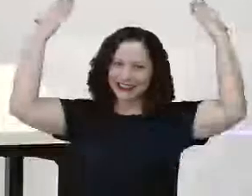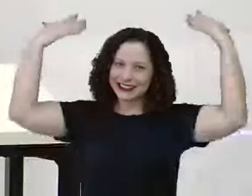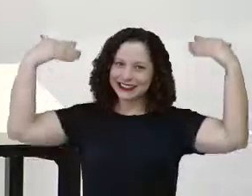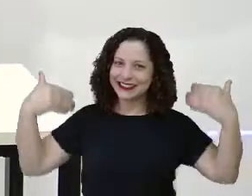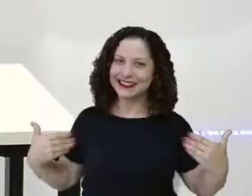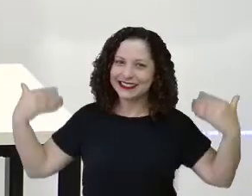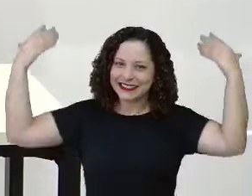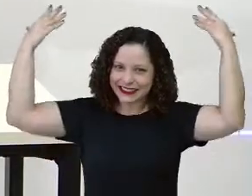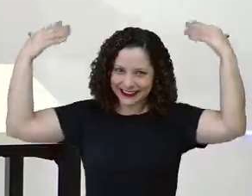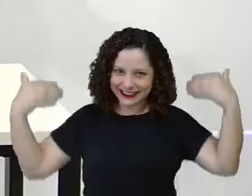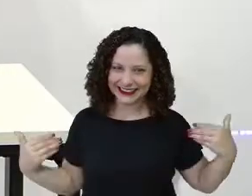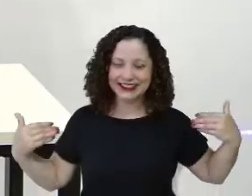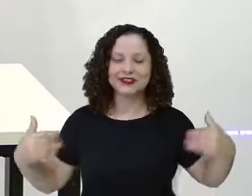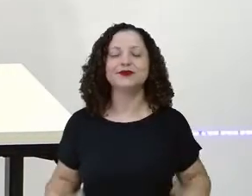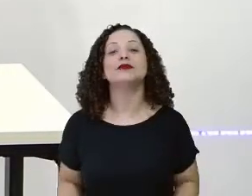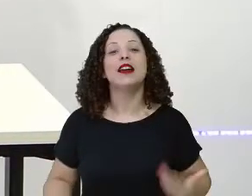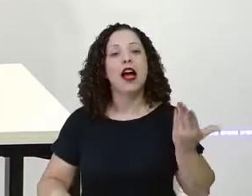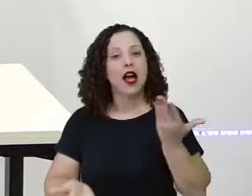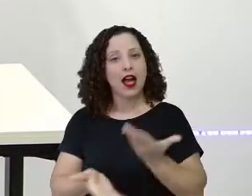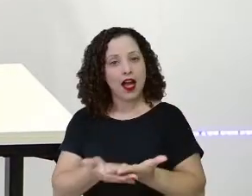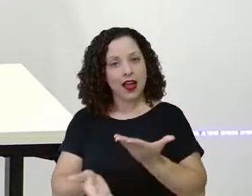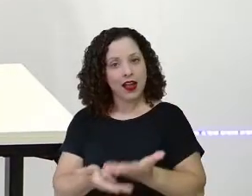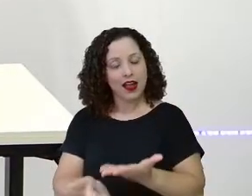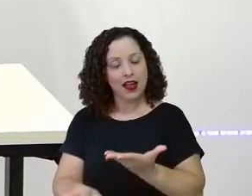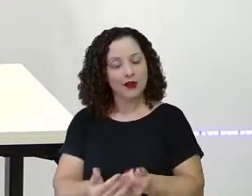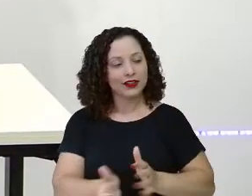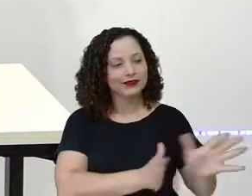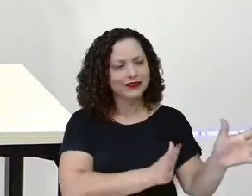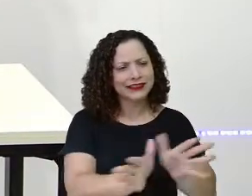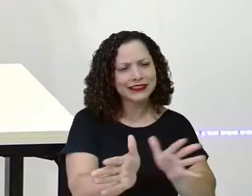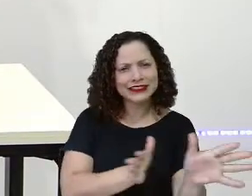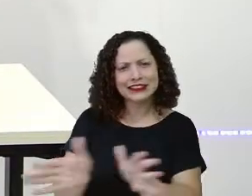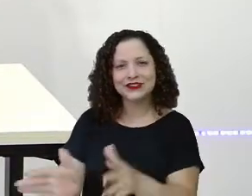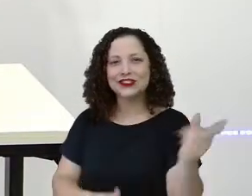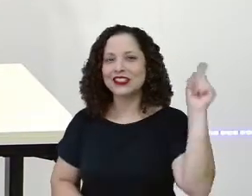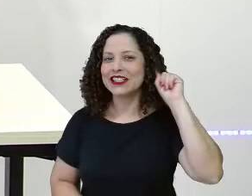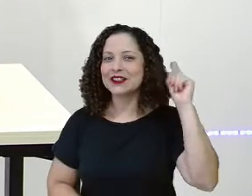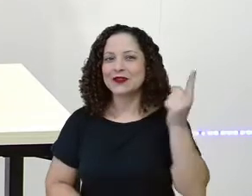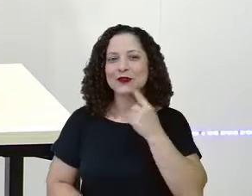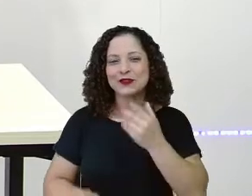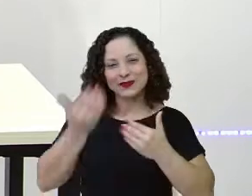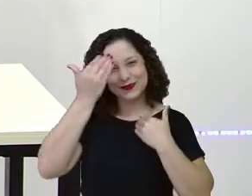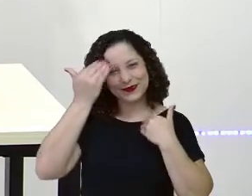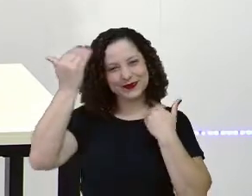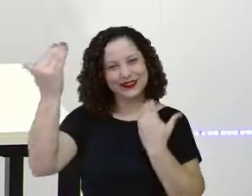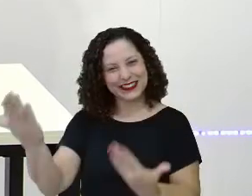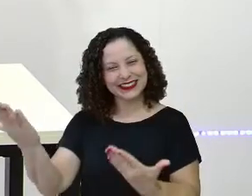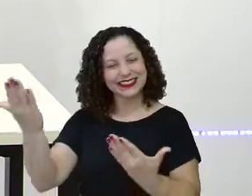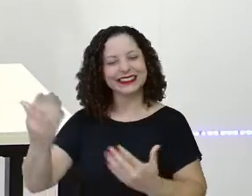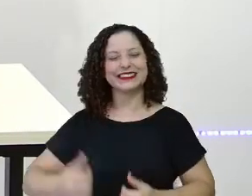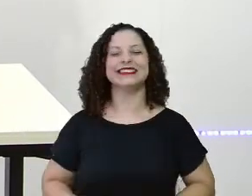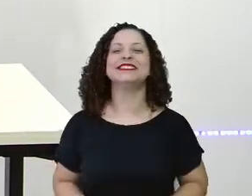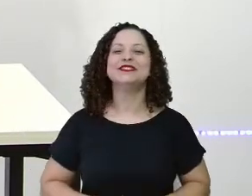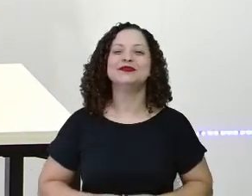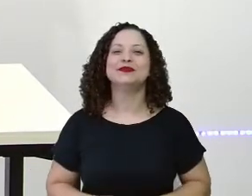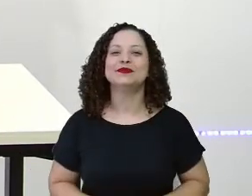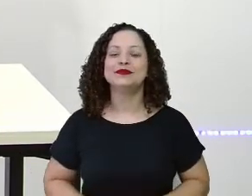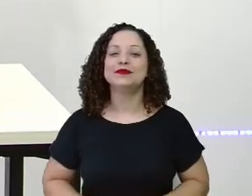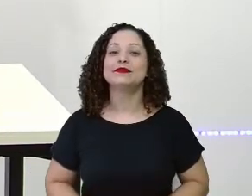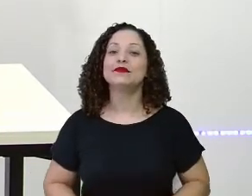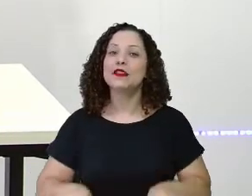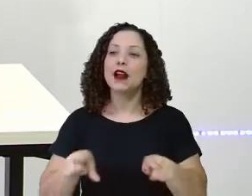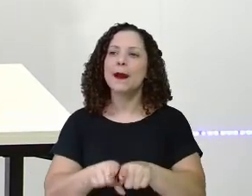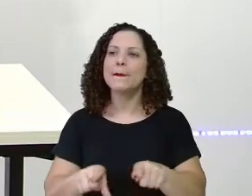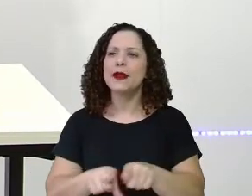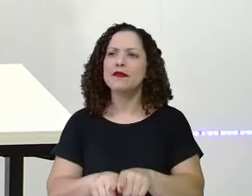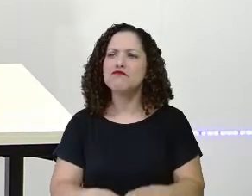aqui no cantinho, ó. Torna nossas aulas bem acessíveis aos nossos alunos surdos. Muito obrigada, Kézia. E, pergunta a